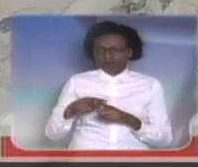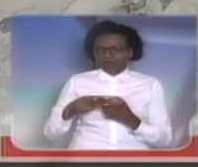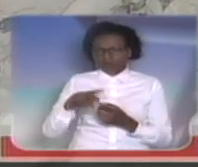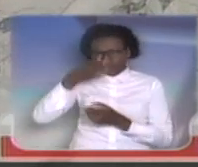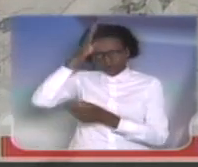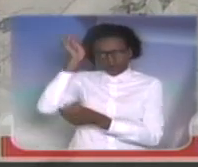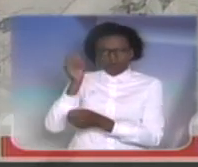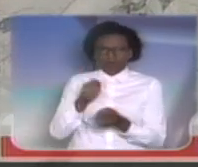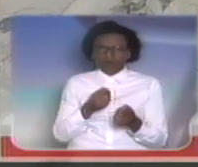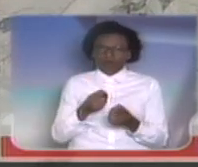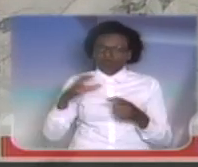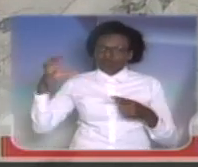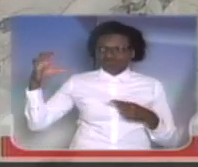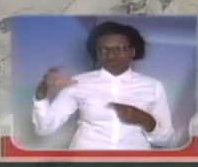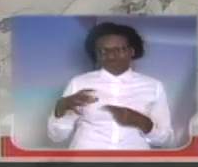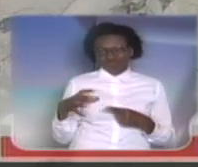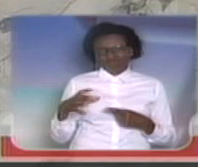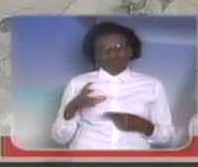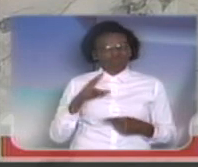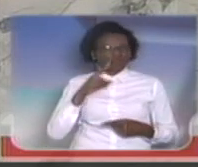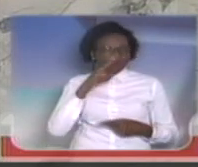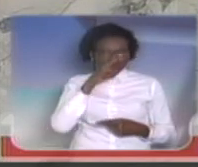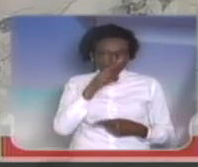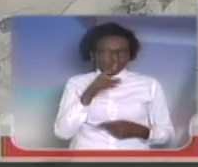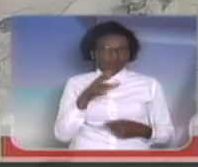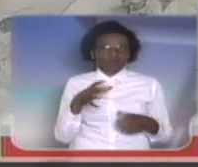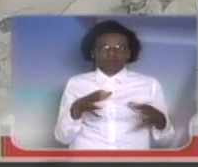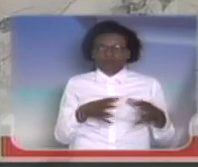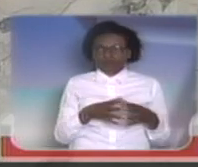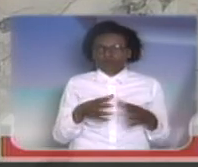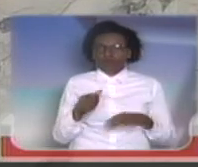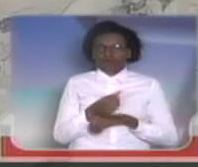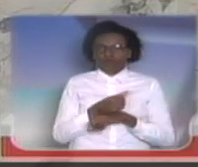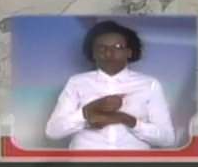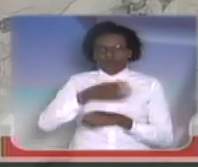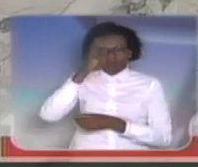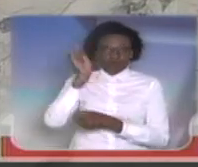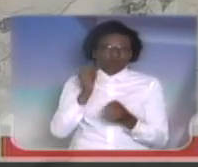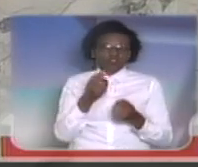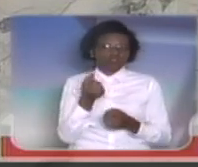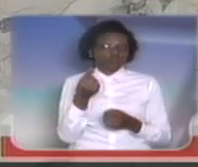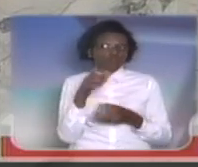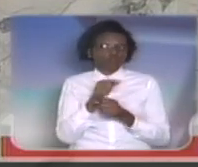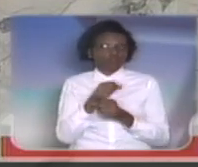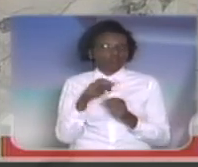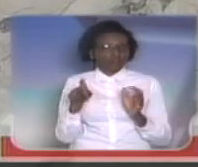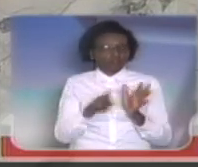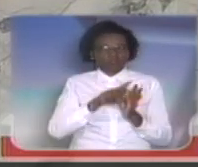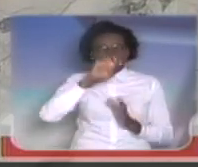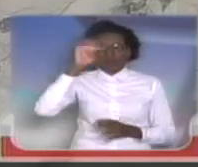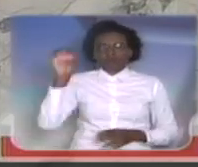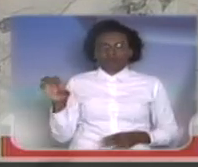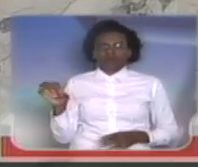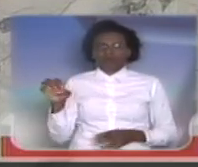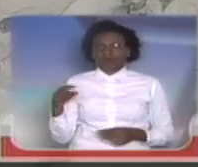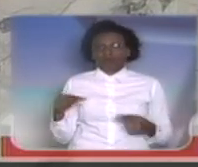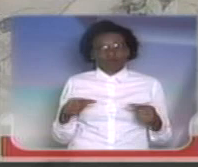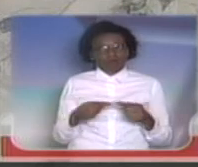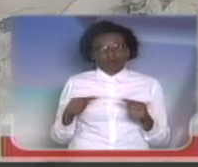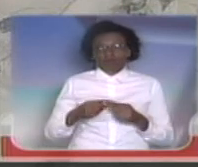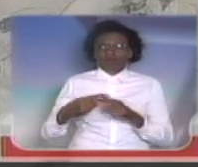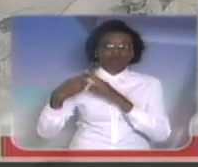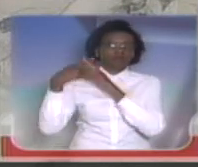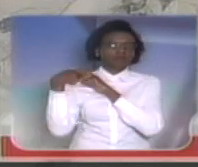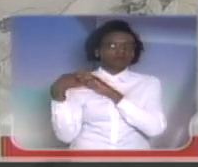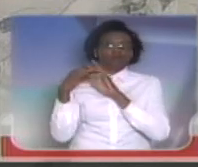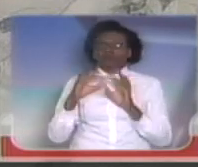bombeiro, que vai impactar severamente o corpo de bombeiros e o orçamento do Estado, que passará a ser o único responsável pelo